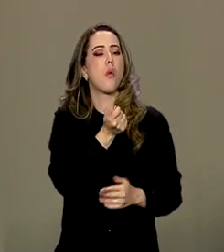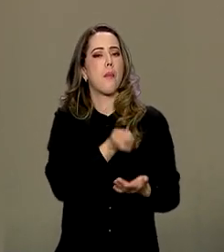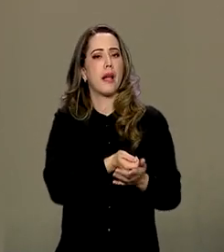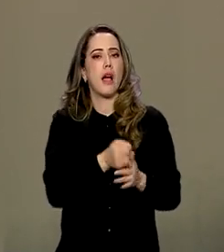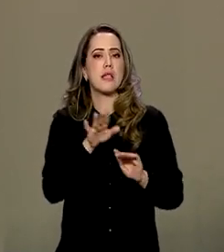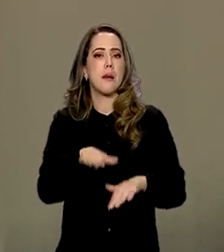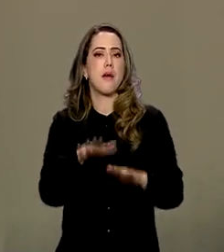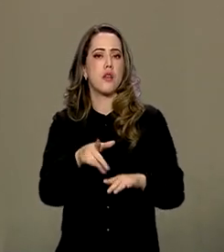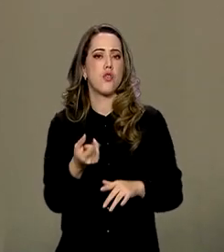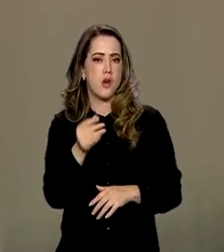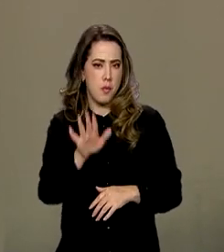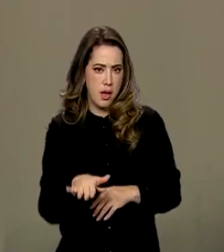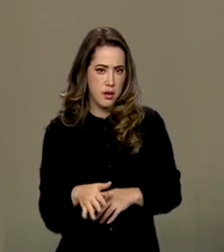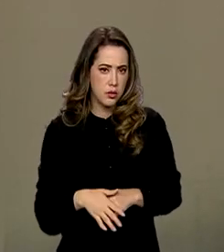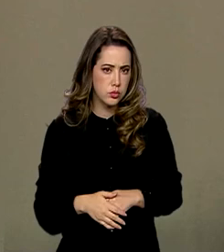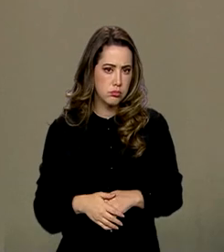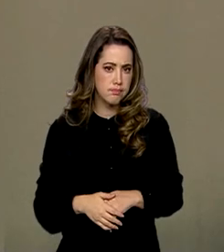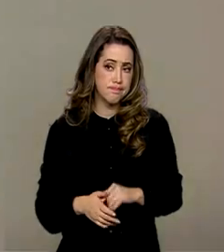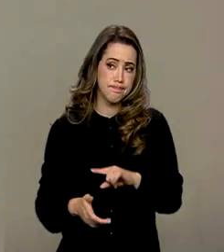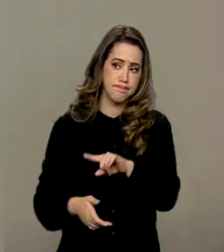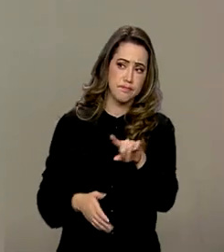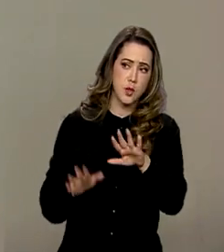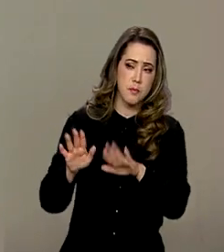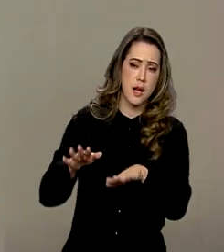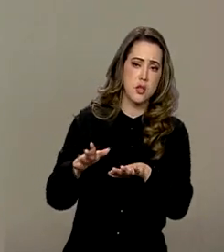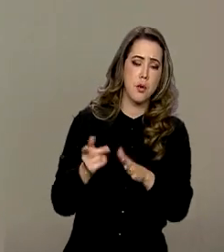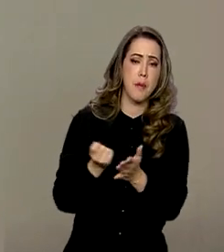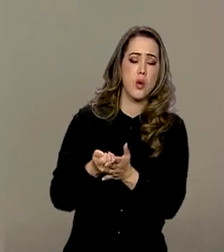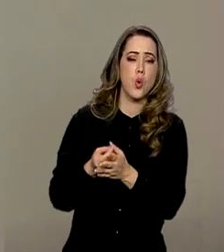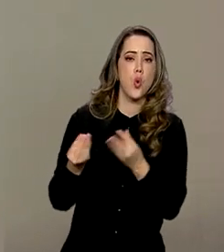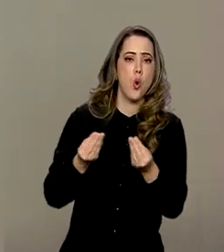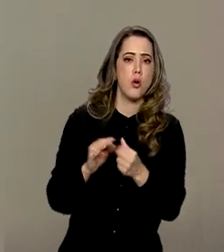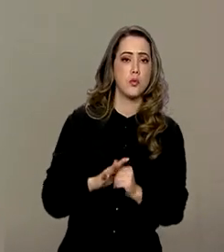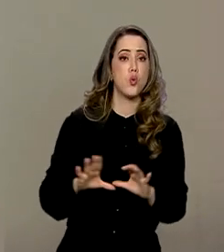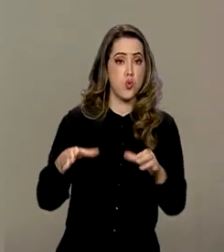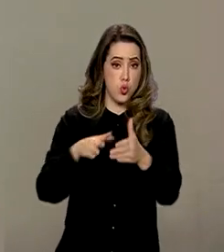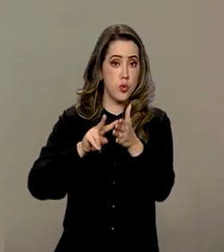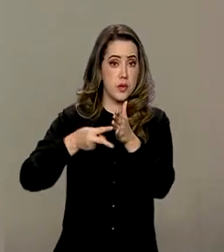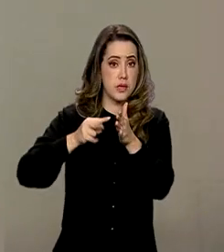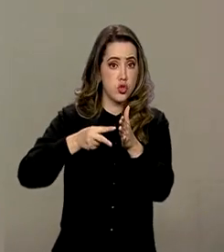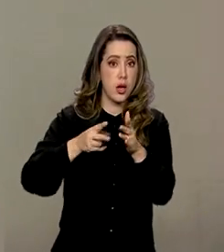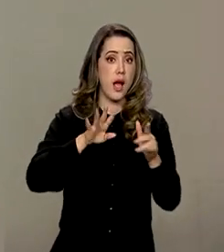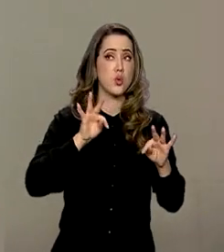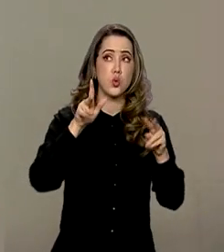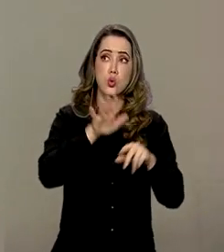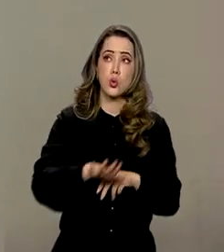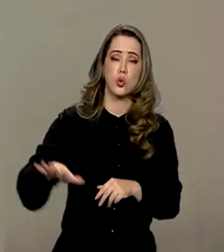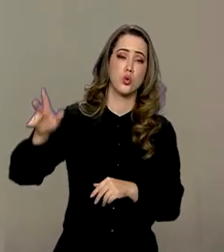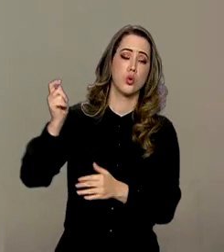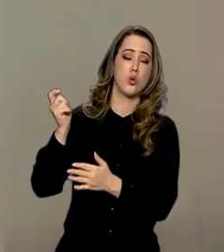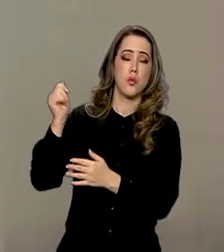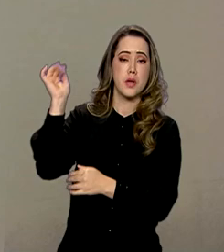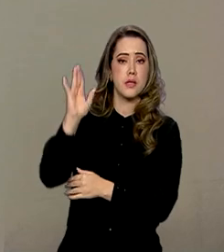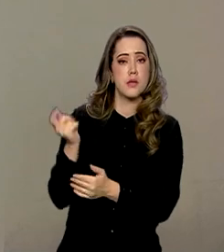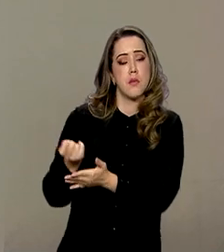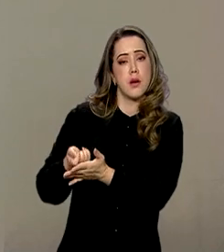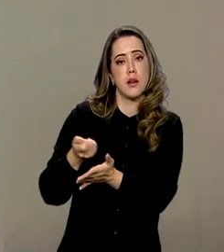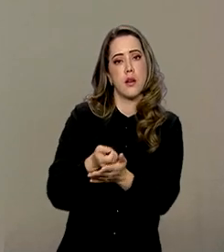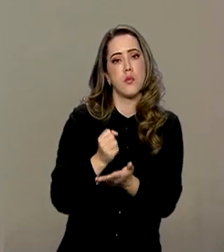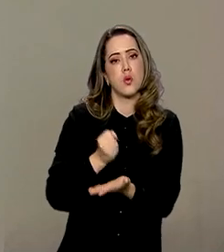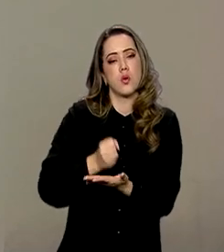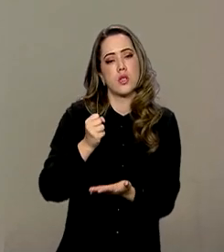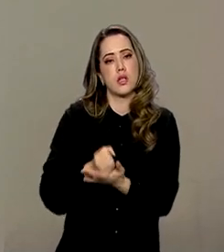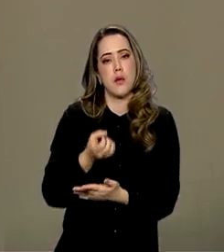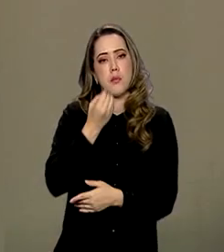pouco? Quem pagou o custo dessa marcha? Os sindicatos brasileiros, parados pelo Brasil afora. Para o sindicato contratar